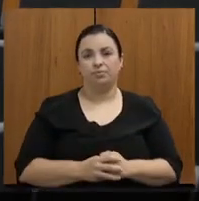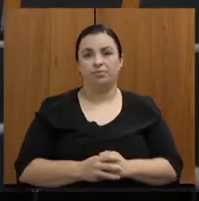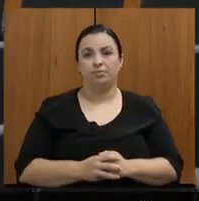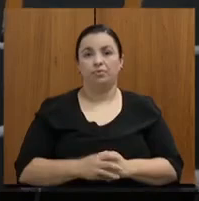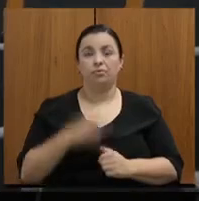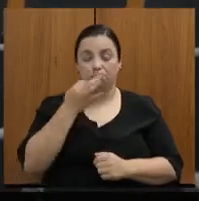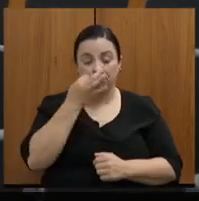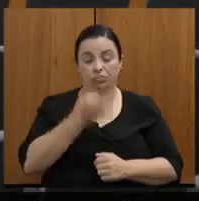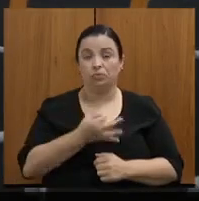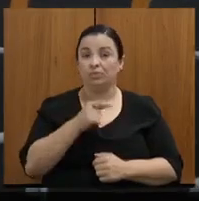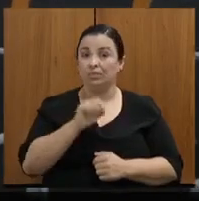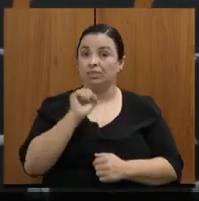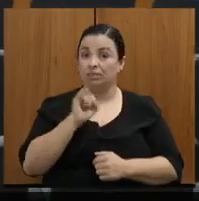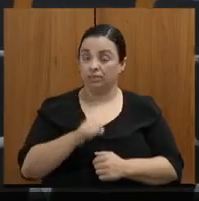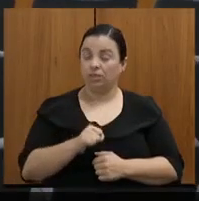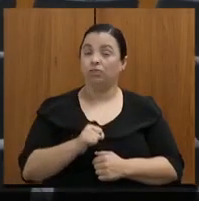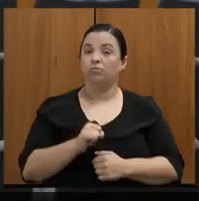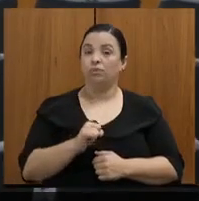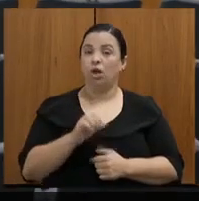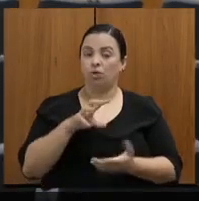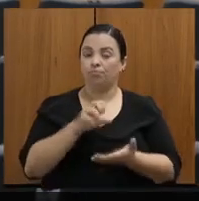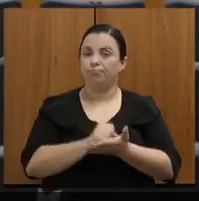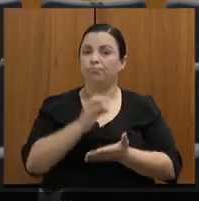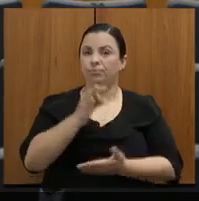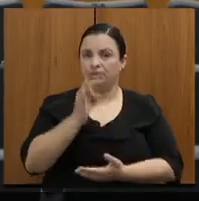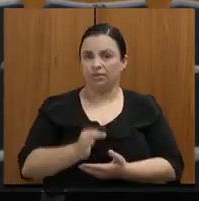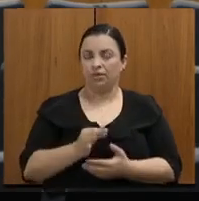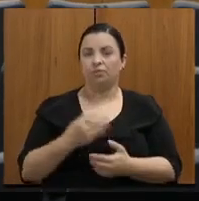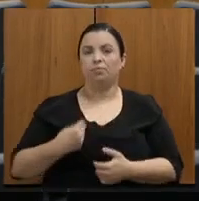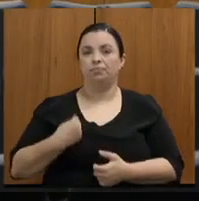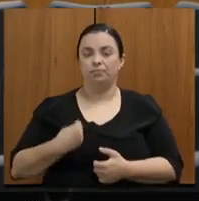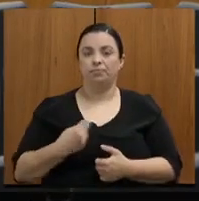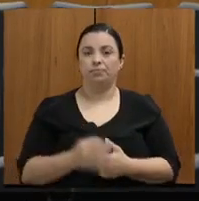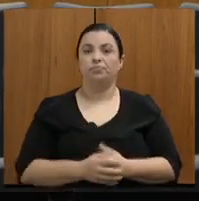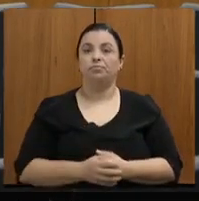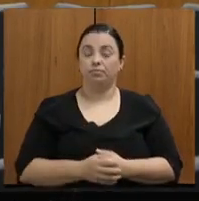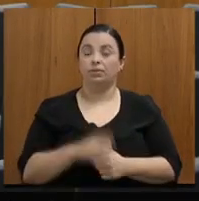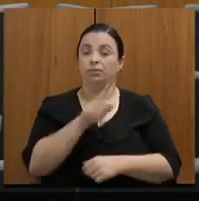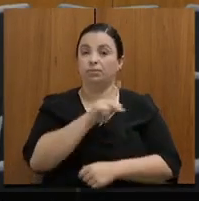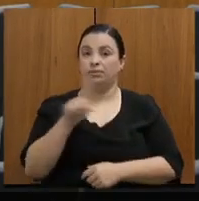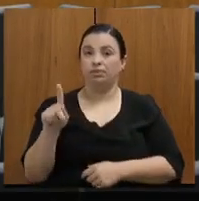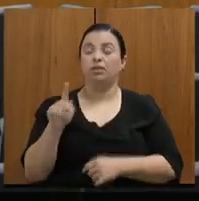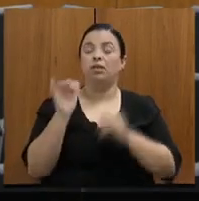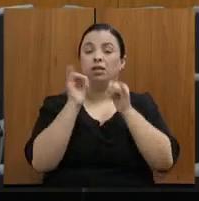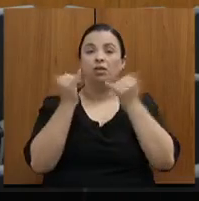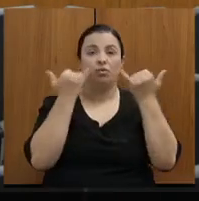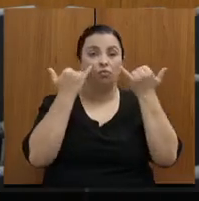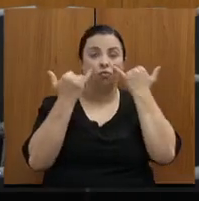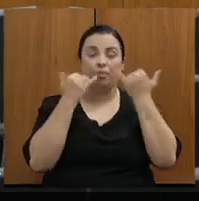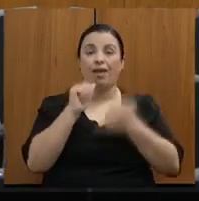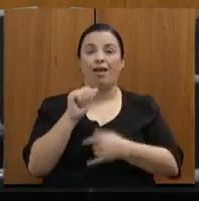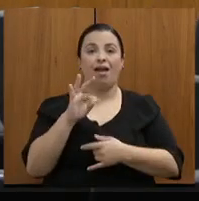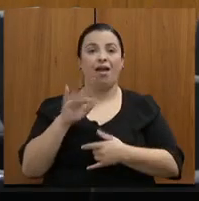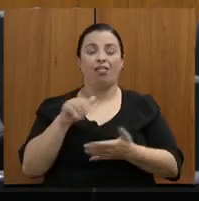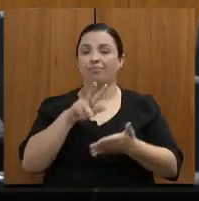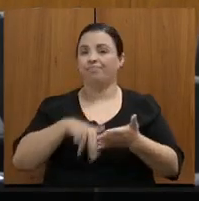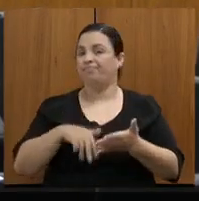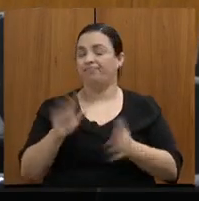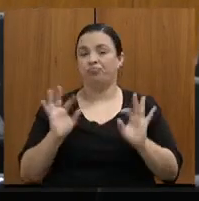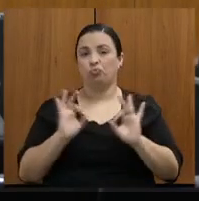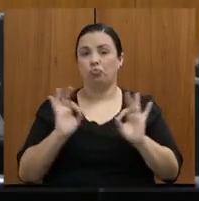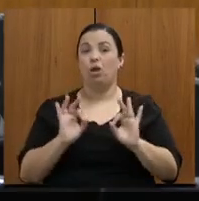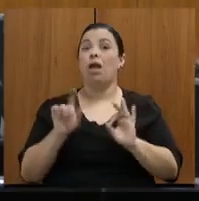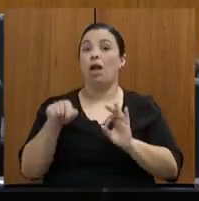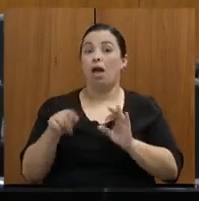presença foi computada. A presidência informa que não há ata a ser lida por se tratar da primeira reunião conjunta